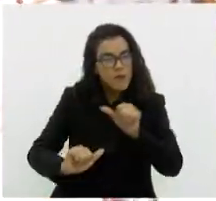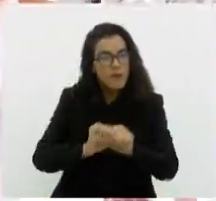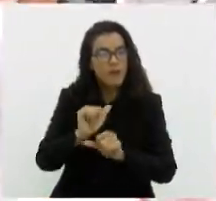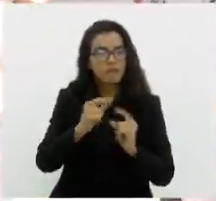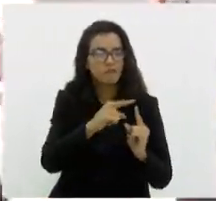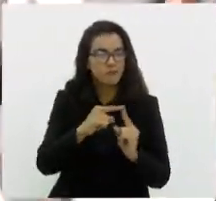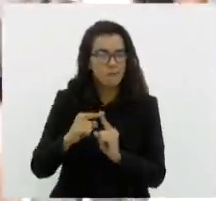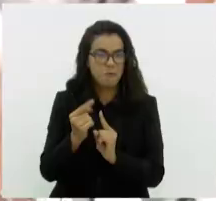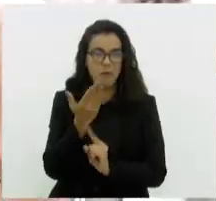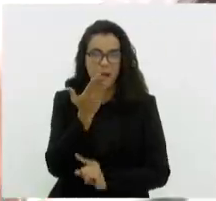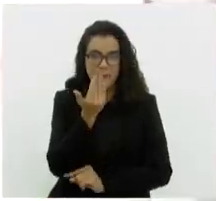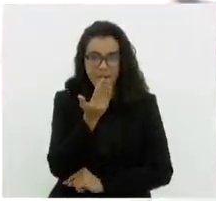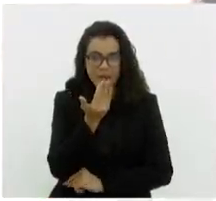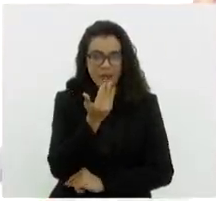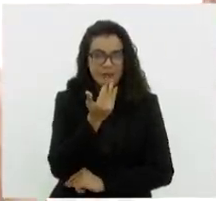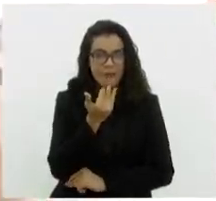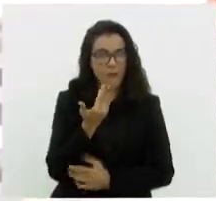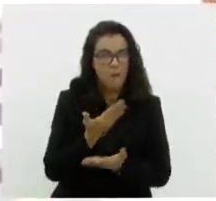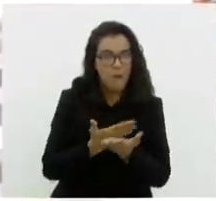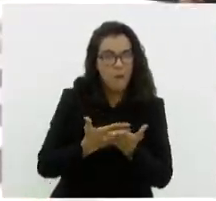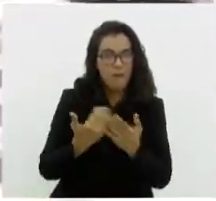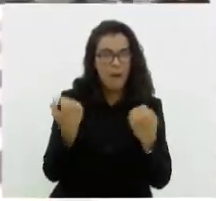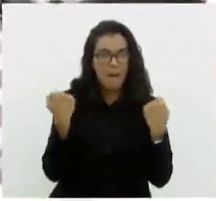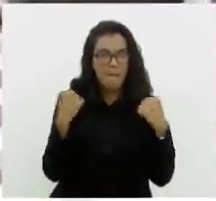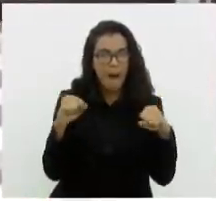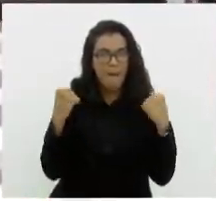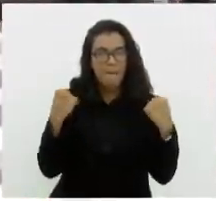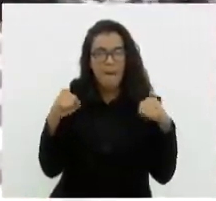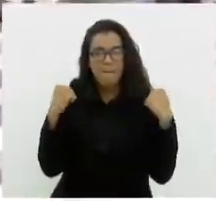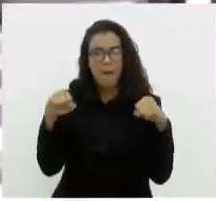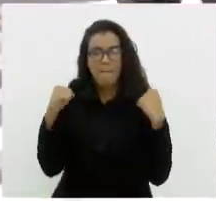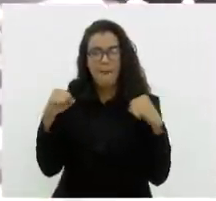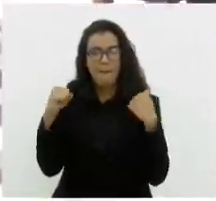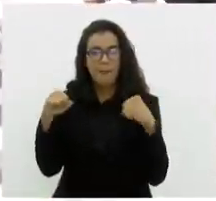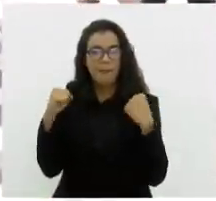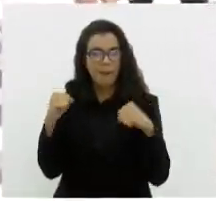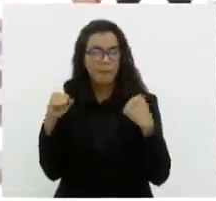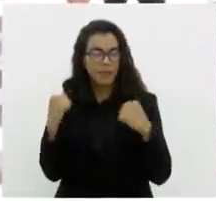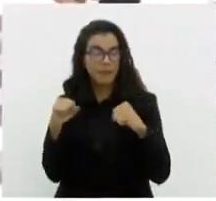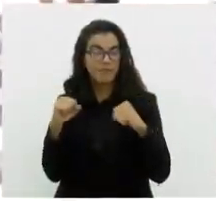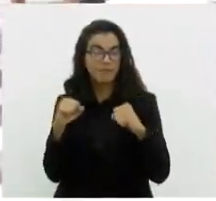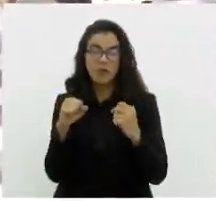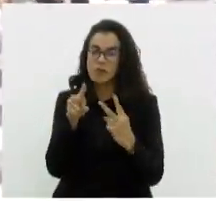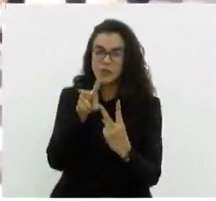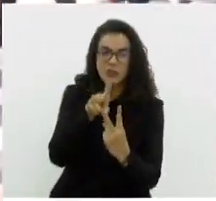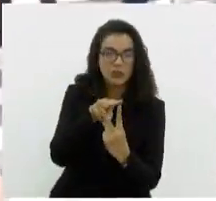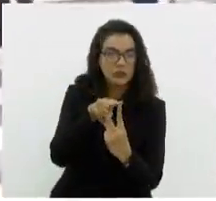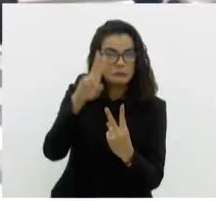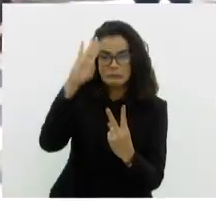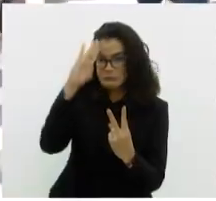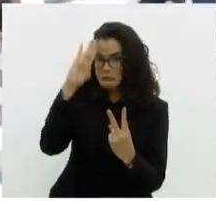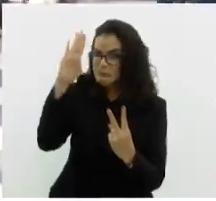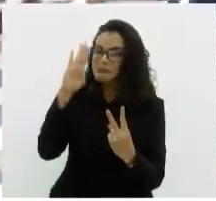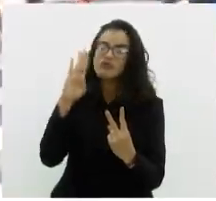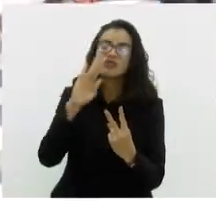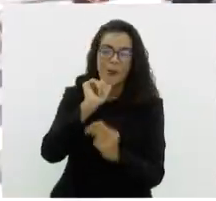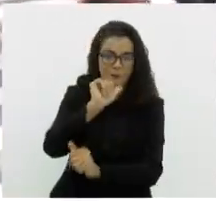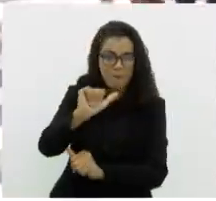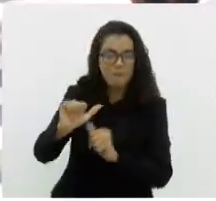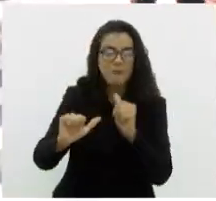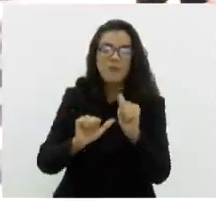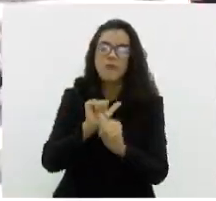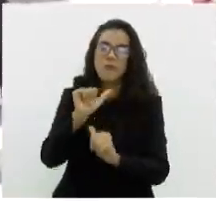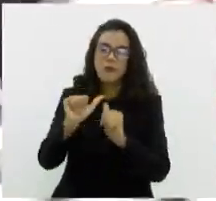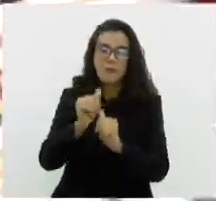alimentação. É iniciar uma prática consistente de atividade física. Só esses dois pilares, isso aí já leva a uma